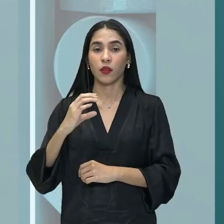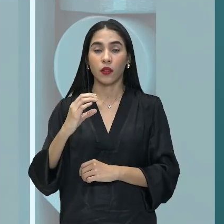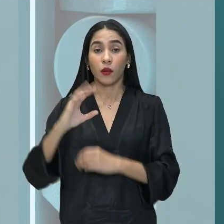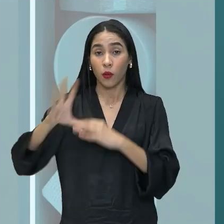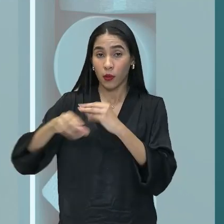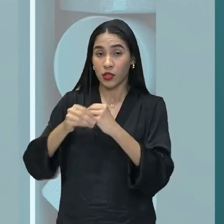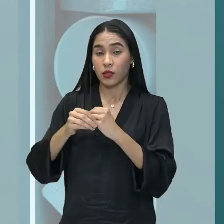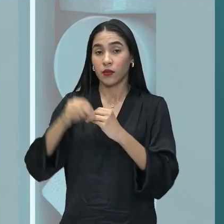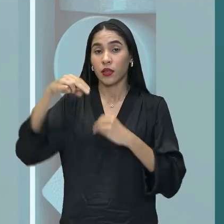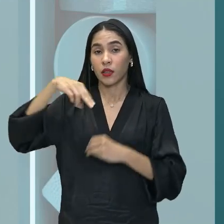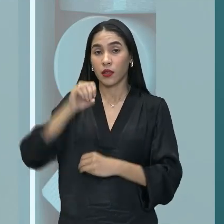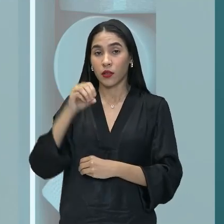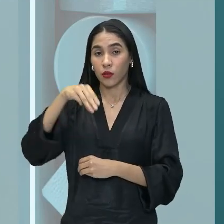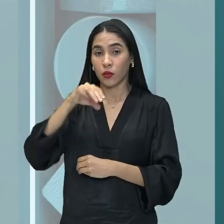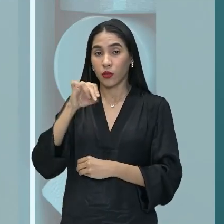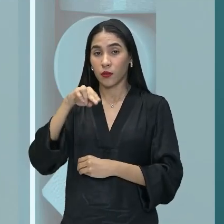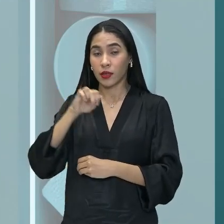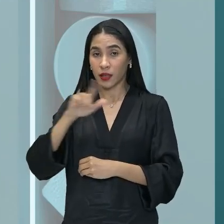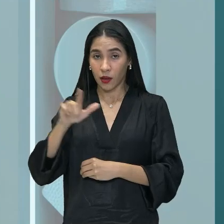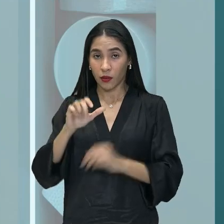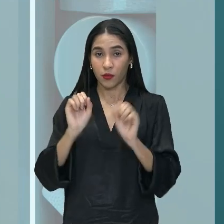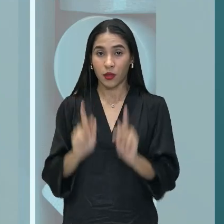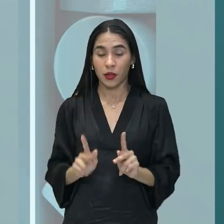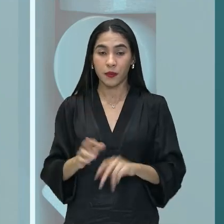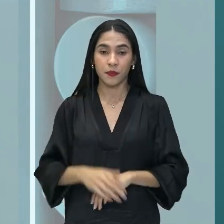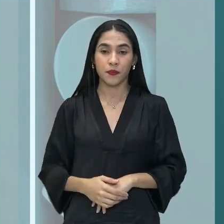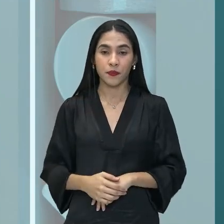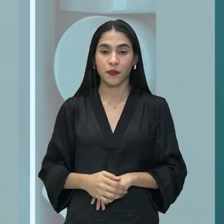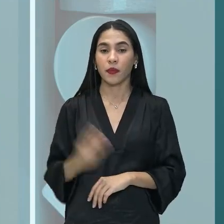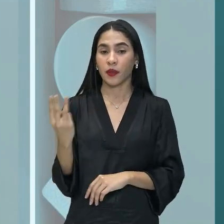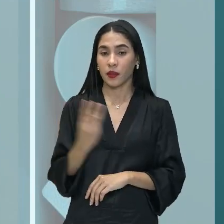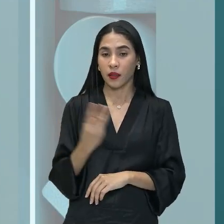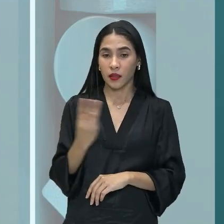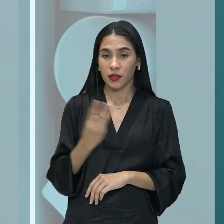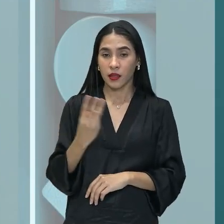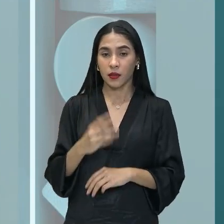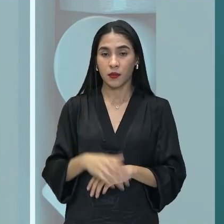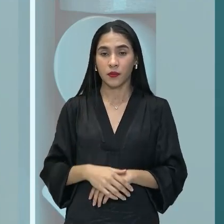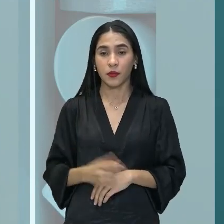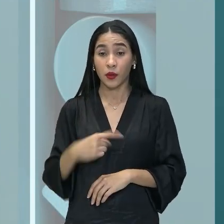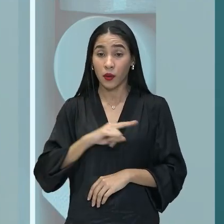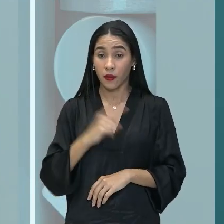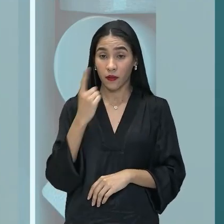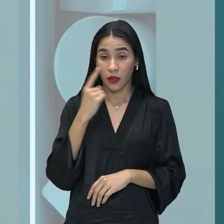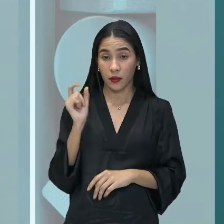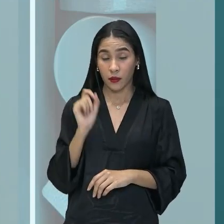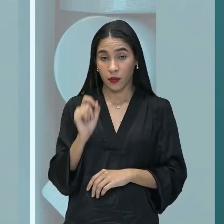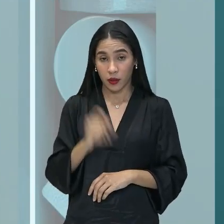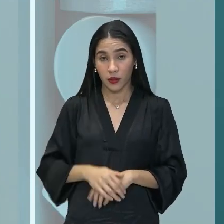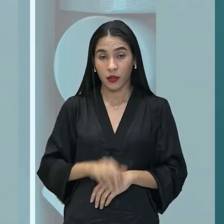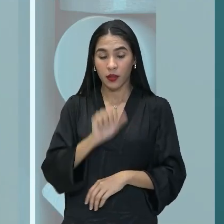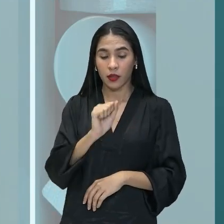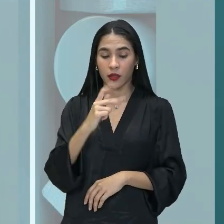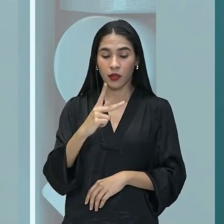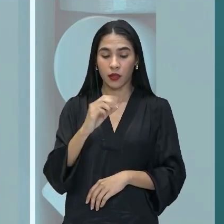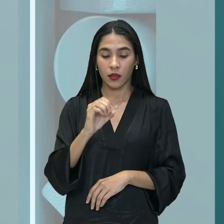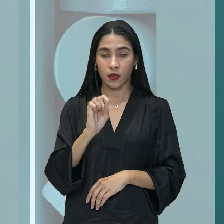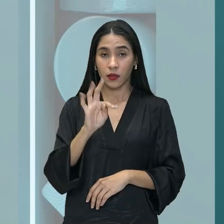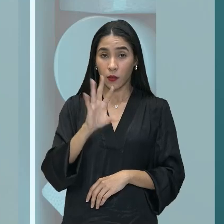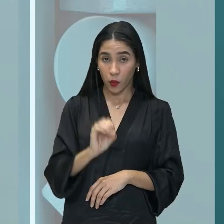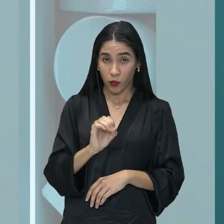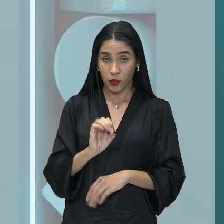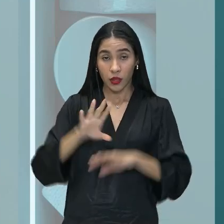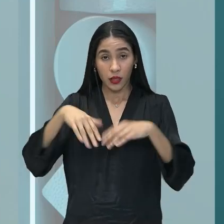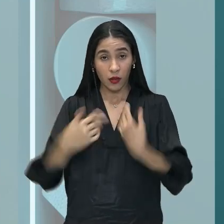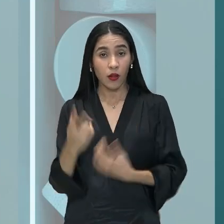nominal, certo? Na sequência, o terceiro tipo que nós vimos aqui foi o aposto. Então, lembrando, o